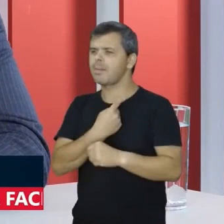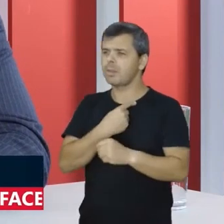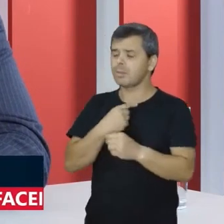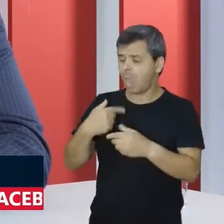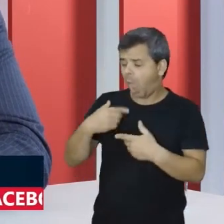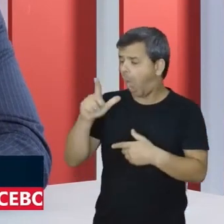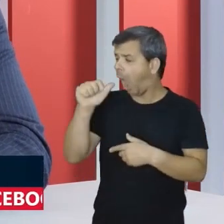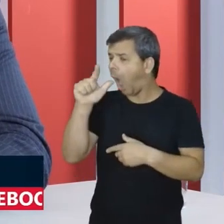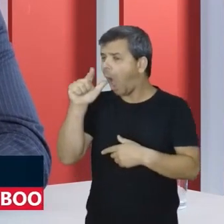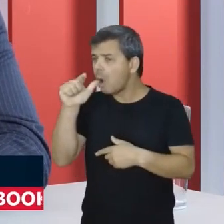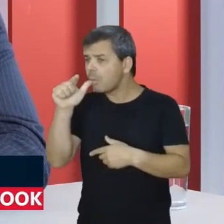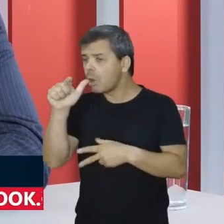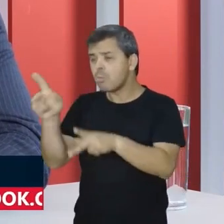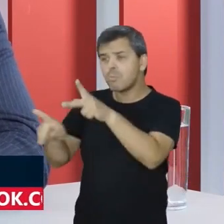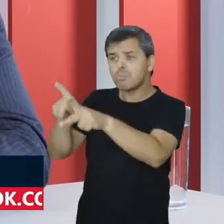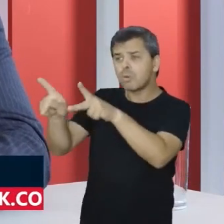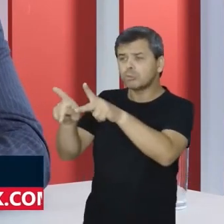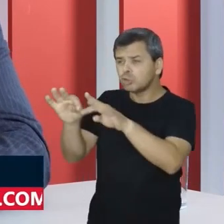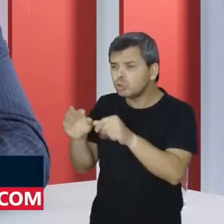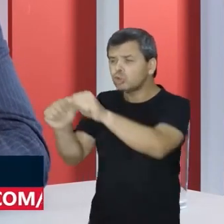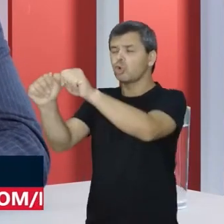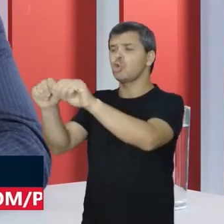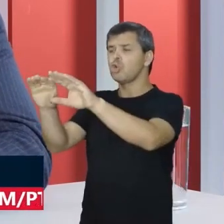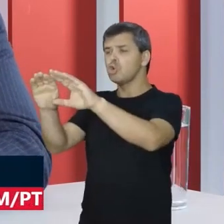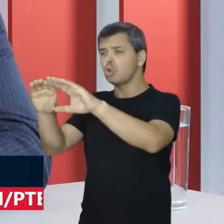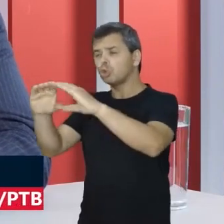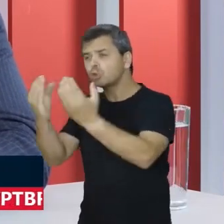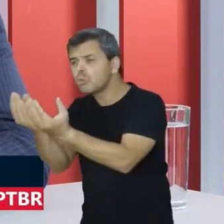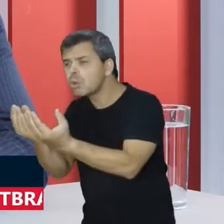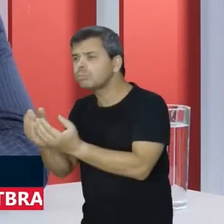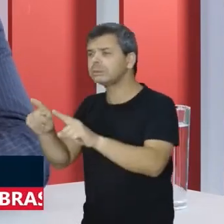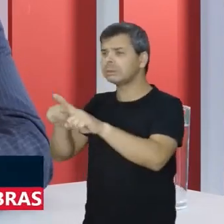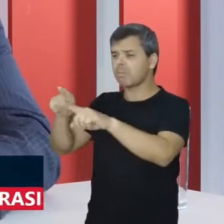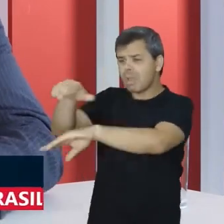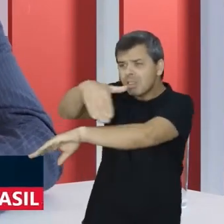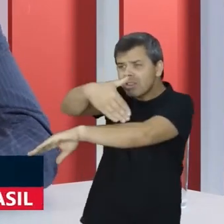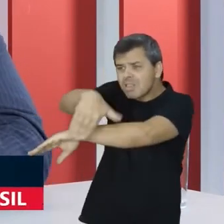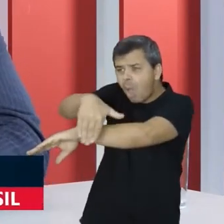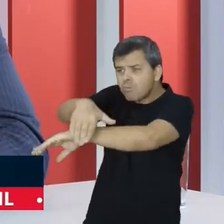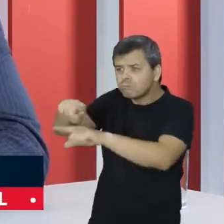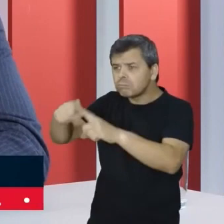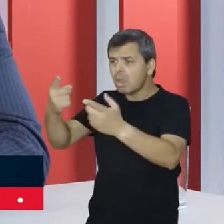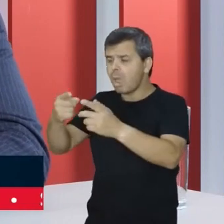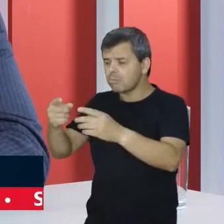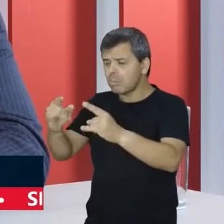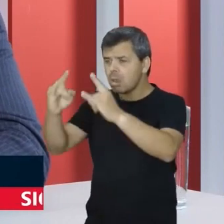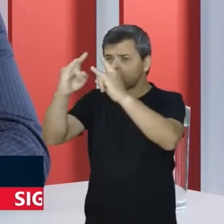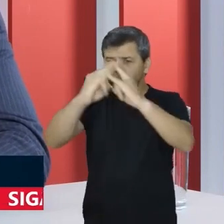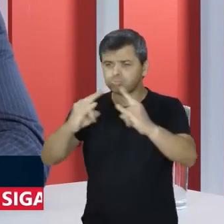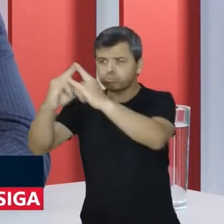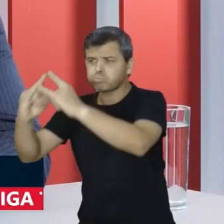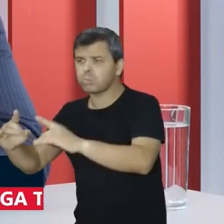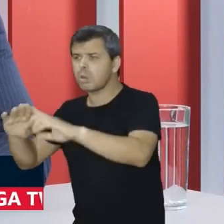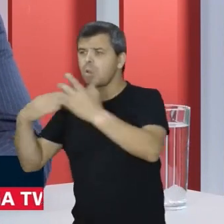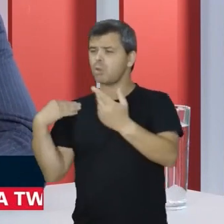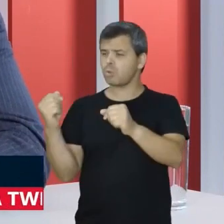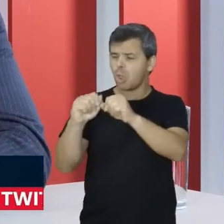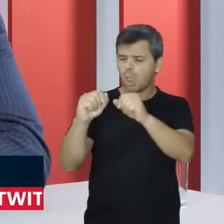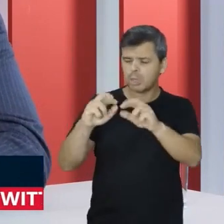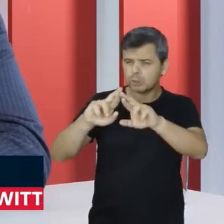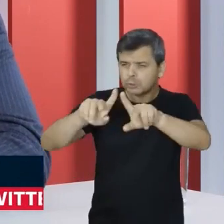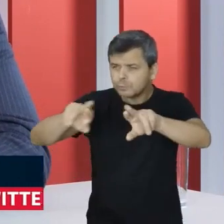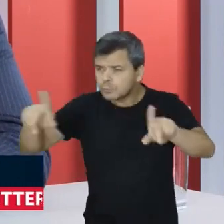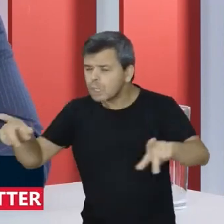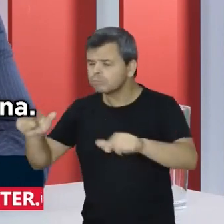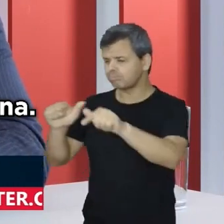abastecimento de água em todas as comunidades, nas periferias, a urbanização de favelas. Então a gente tem um conjunto